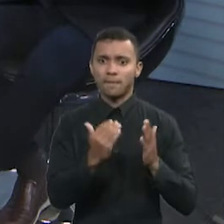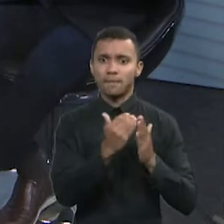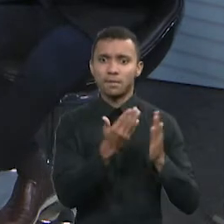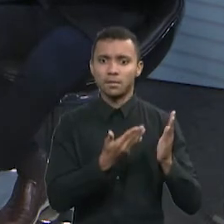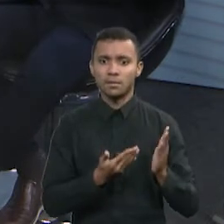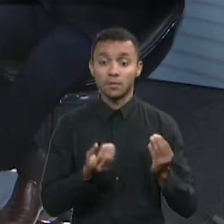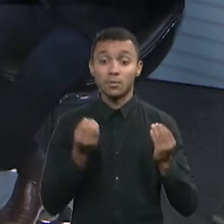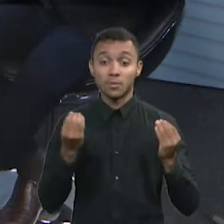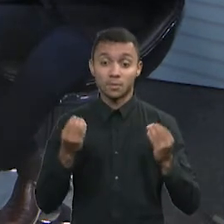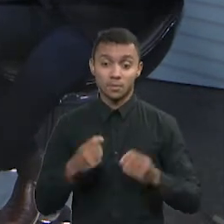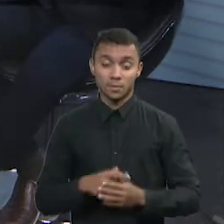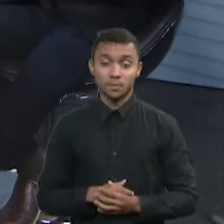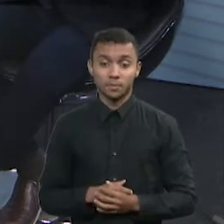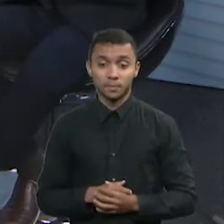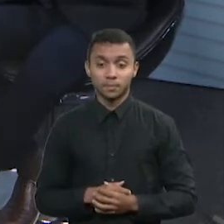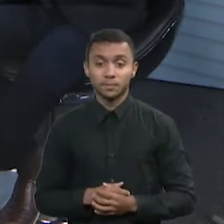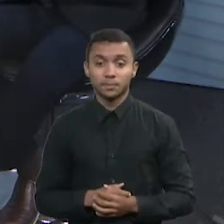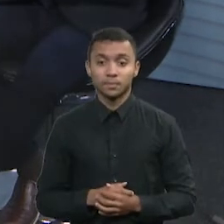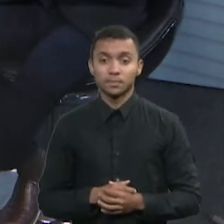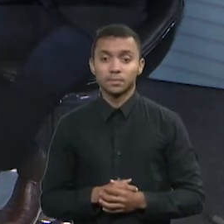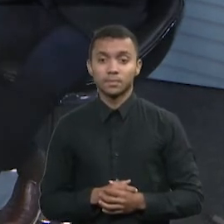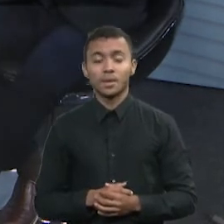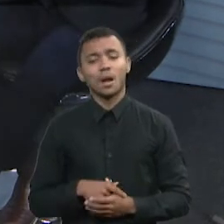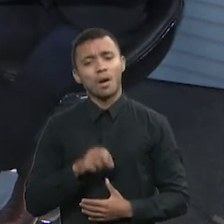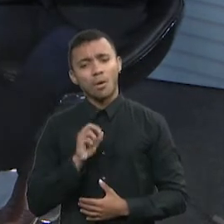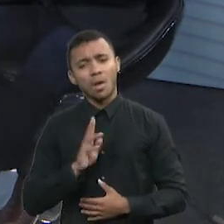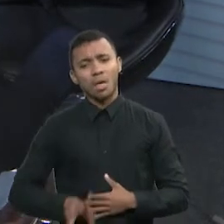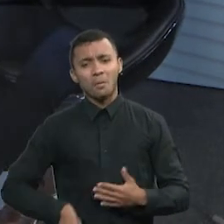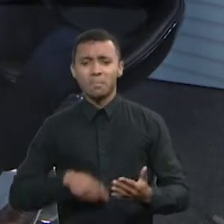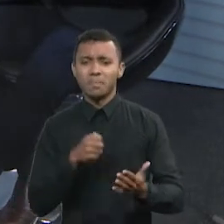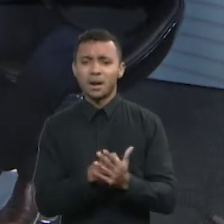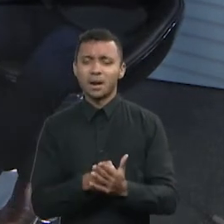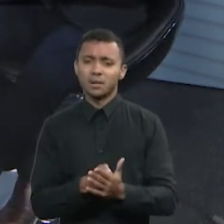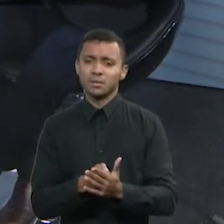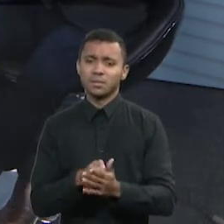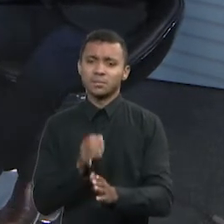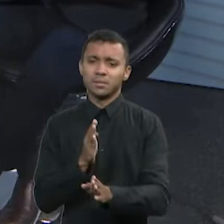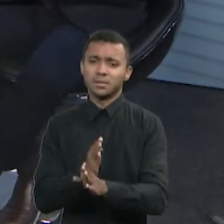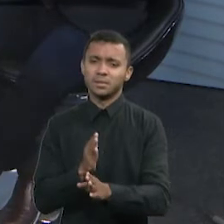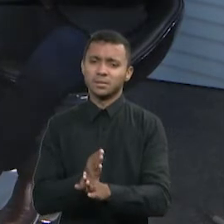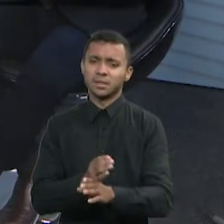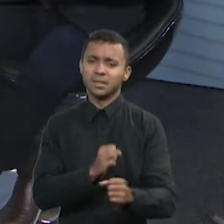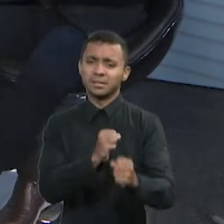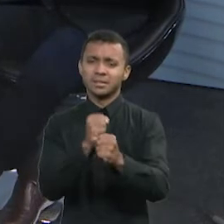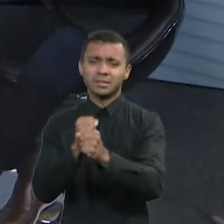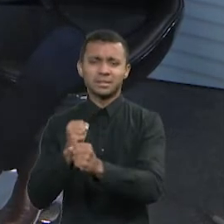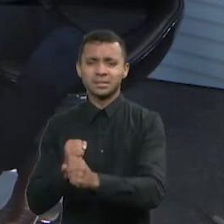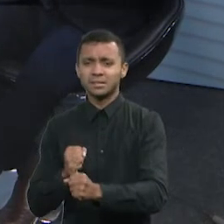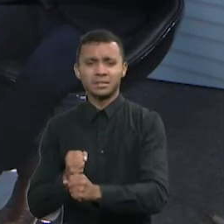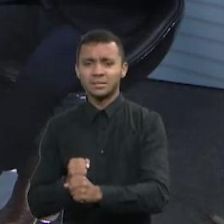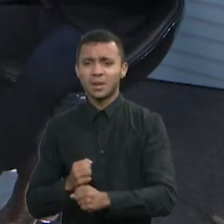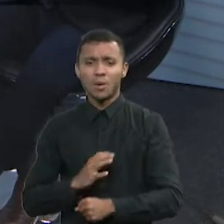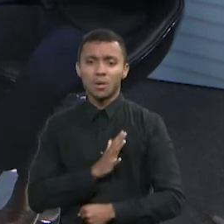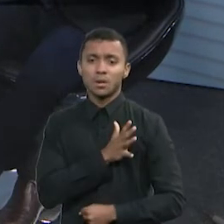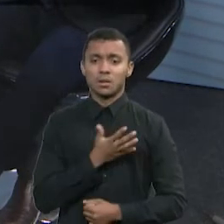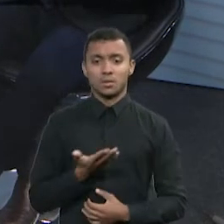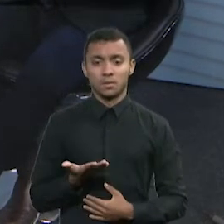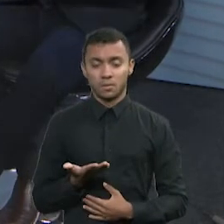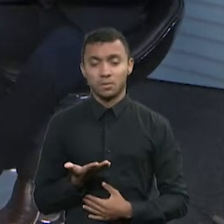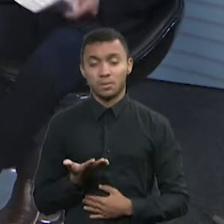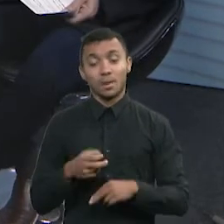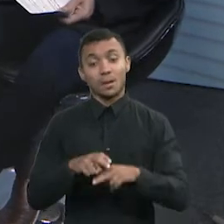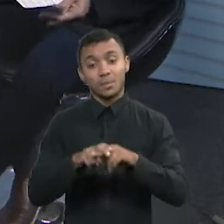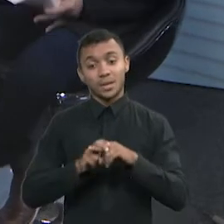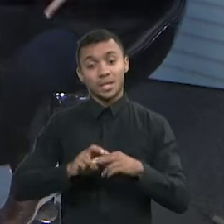a conta do consumidor, do contribuinte. É para isso que eu estou pagando meu imposto, para fazer esse tipo de obra que não serve para nada, quer dizer, isso é a